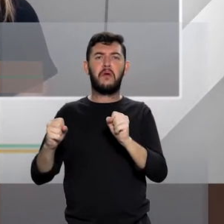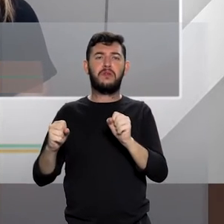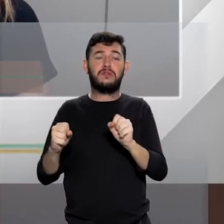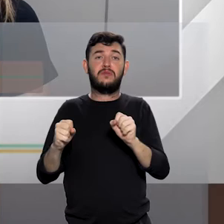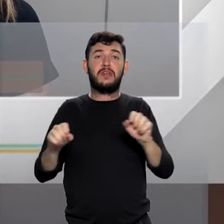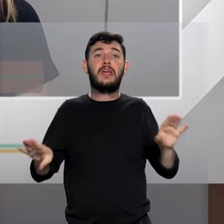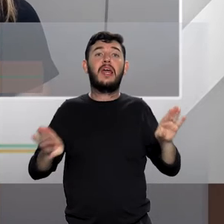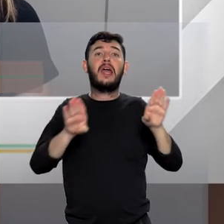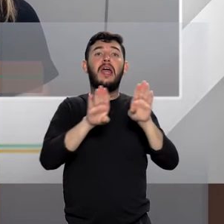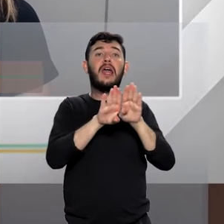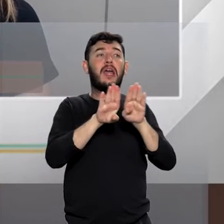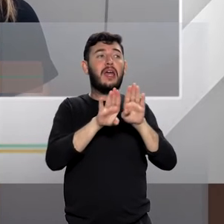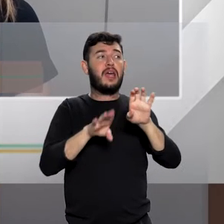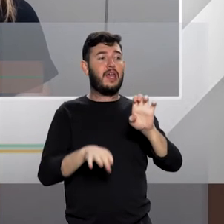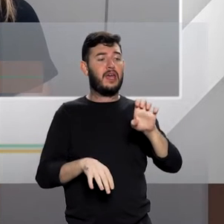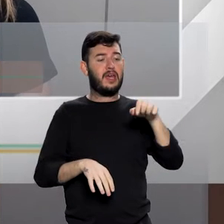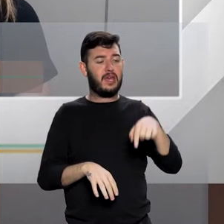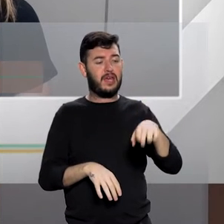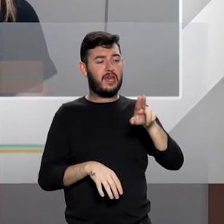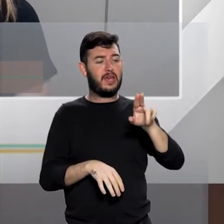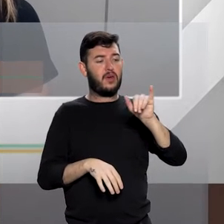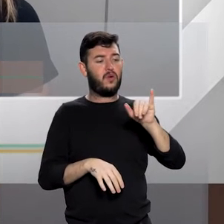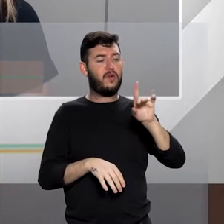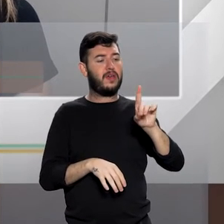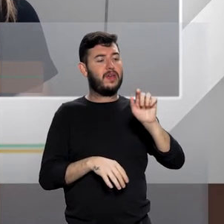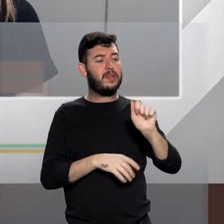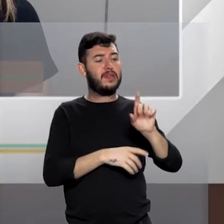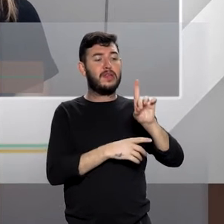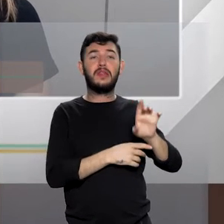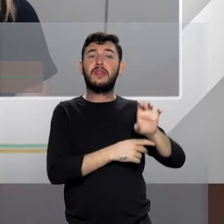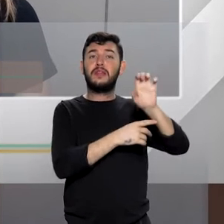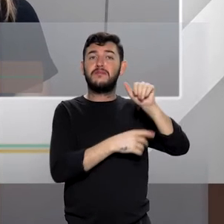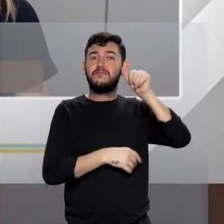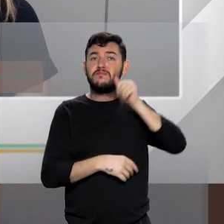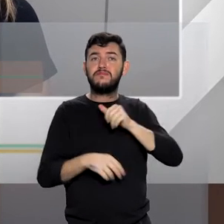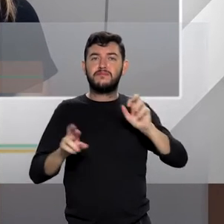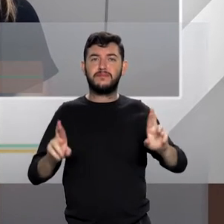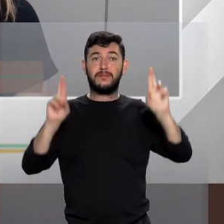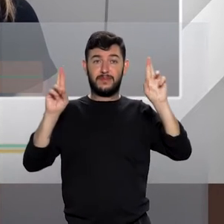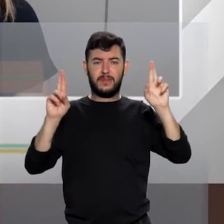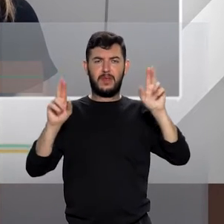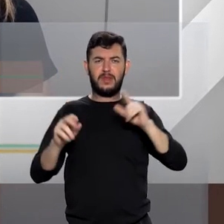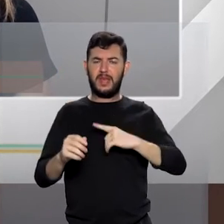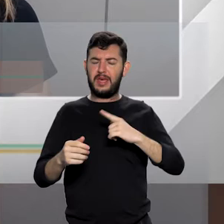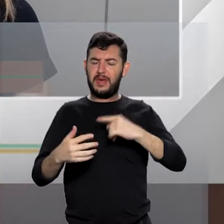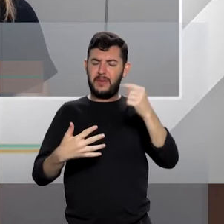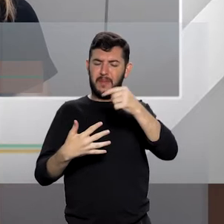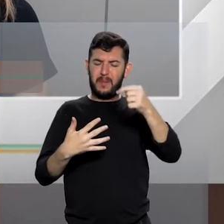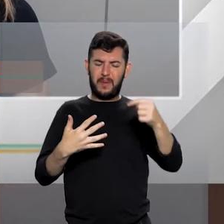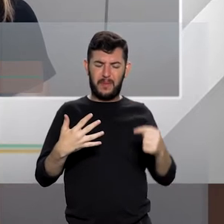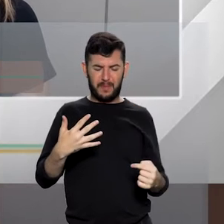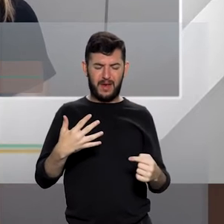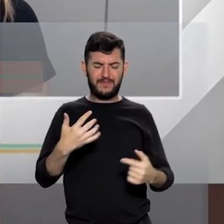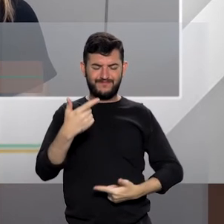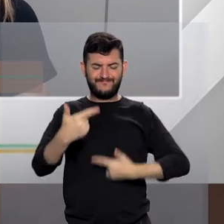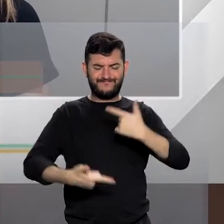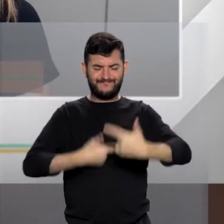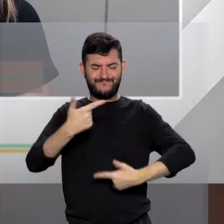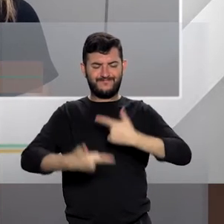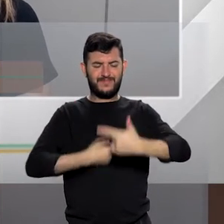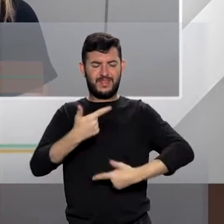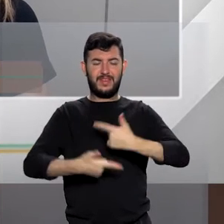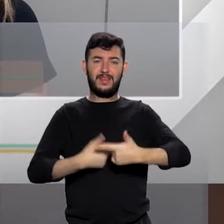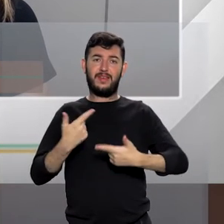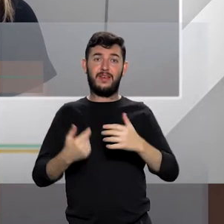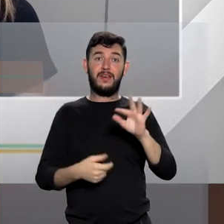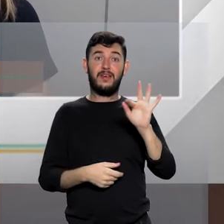esperada entre homens e mulheres. Ainda há muito para se fazer. Fátima, na verdade, nós começamos esse